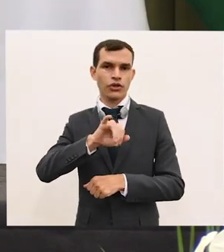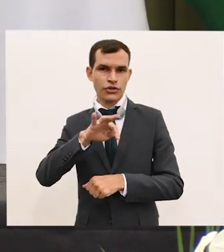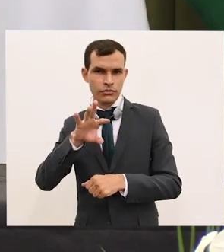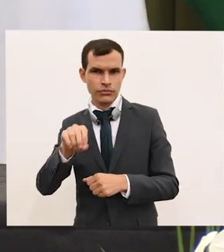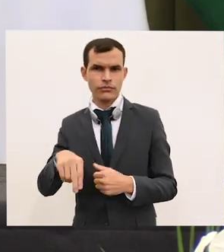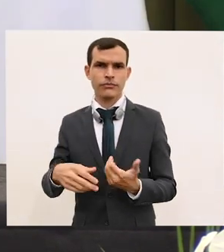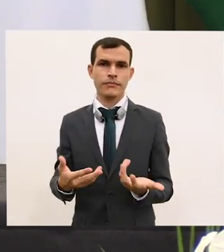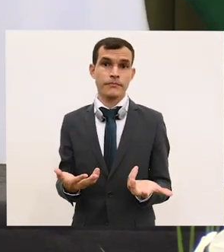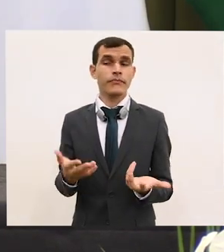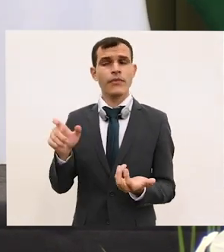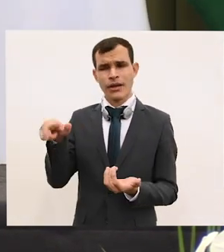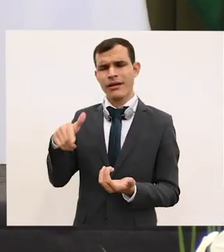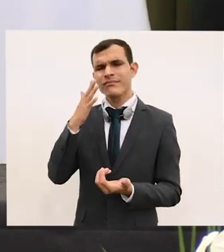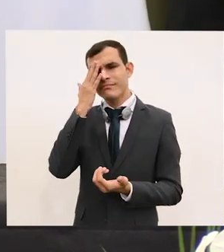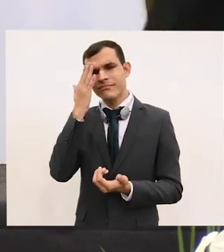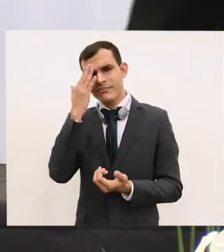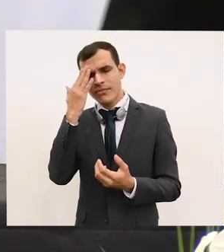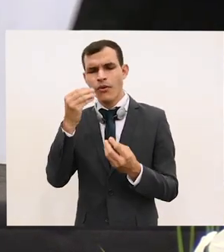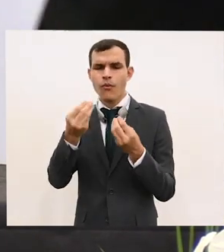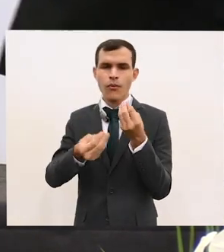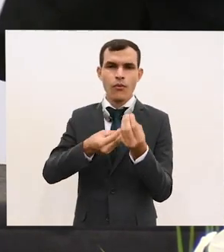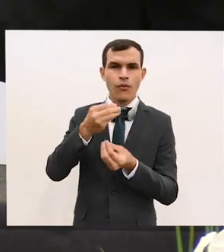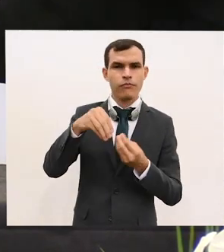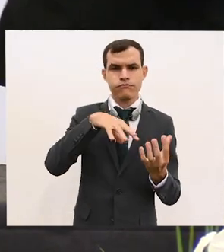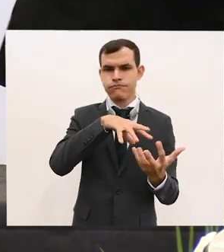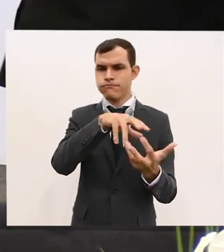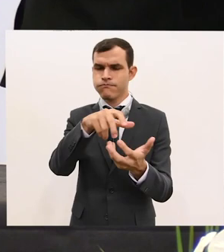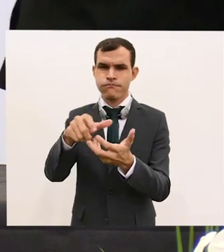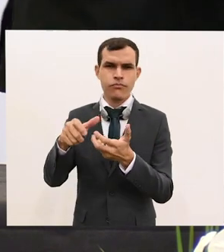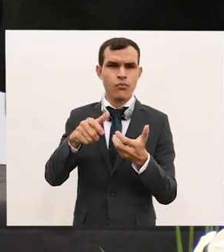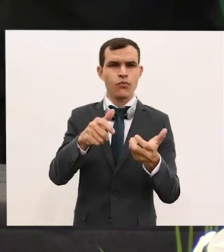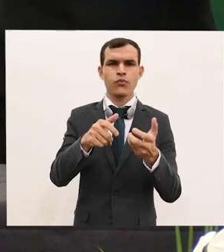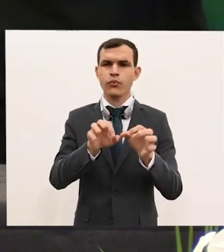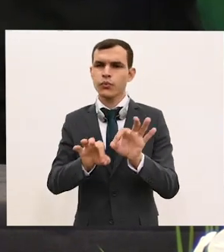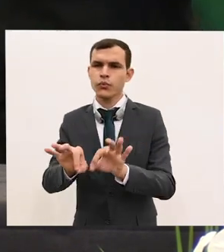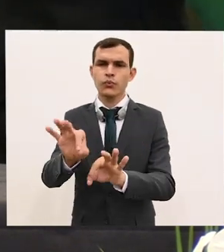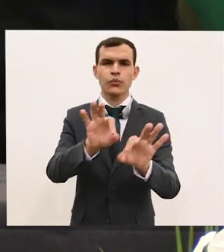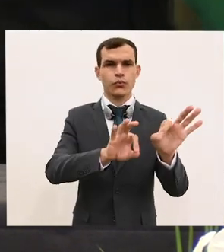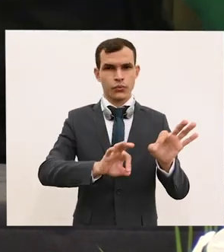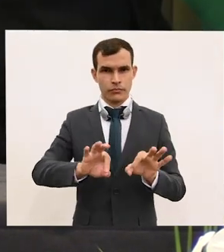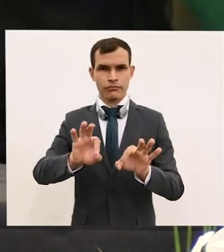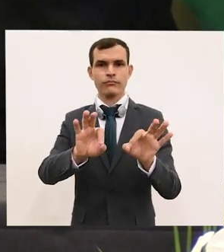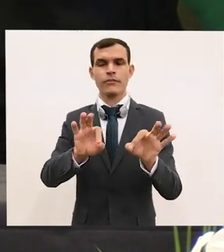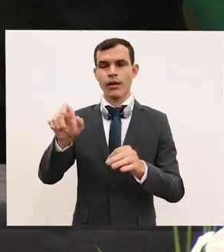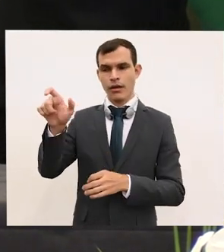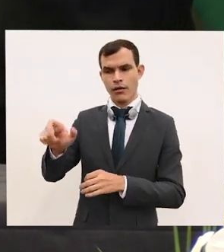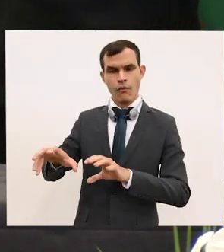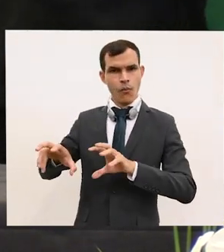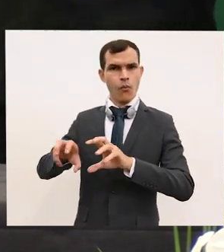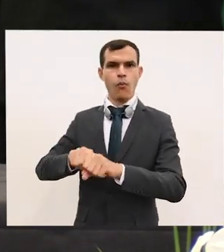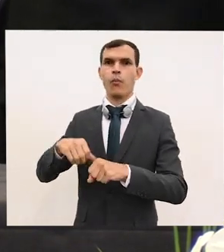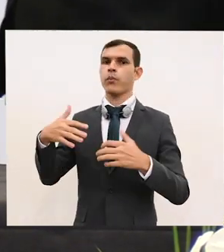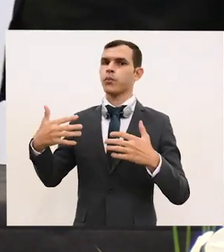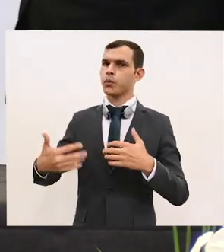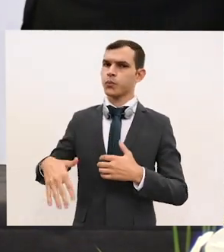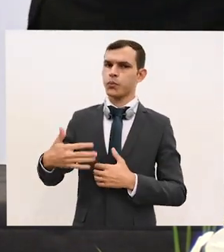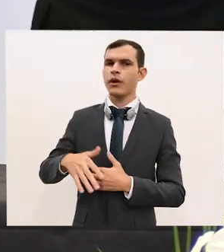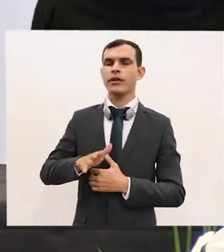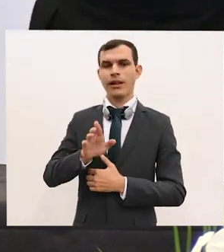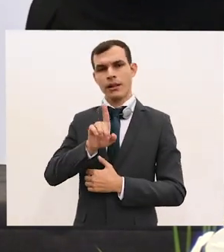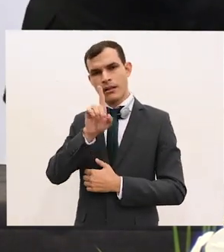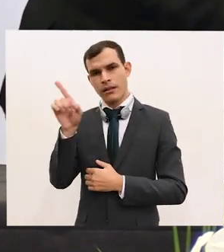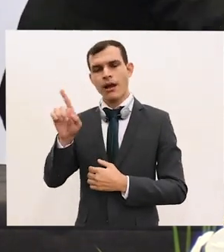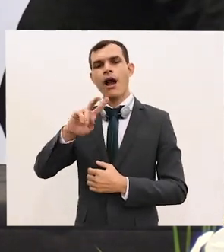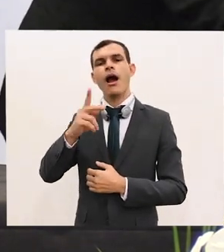conhece o funcionamento das organizações internacionais. Tem uma formação acadêmica primorosa em Harvard e no